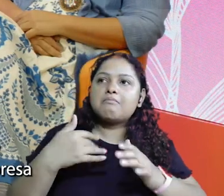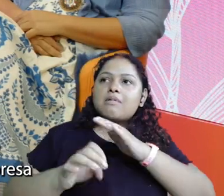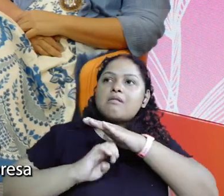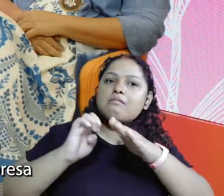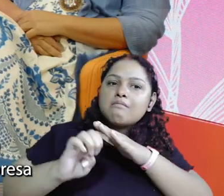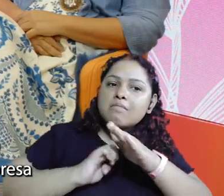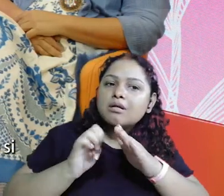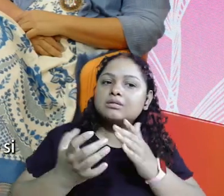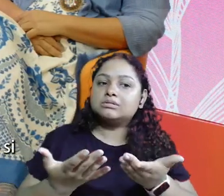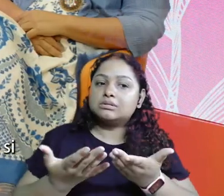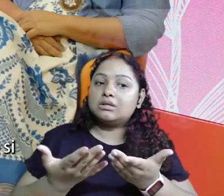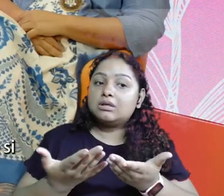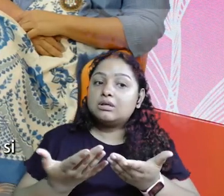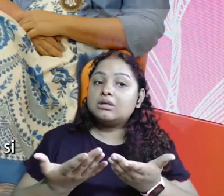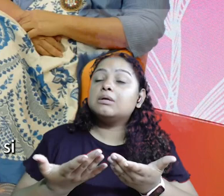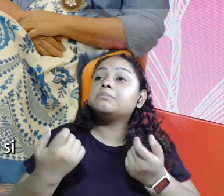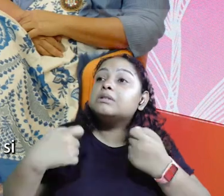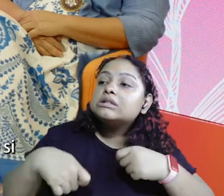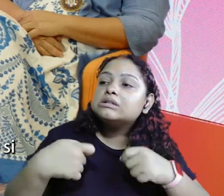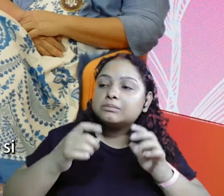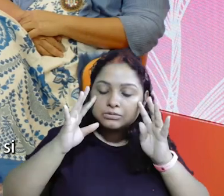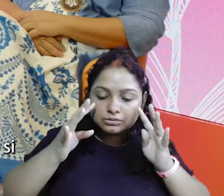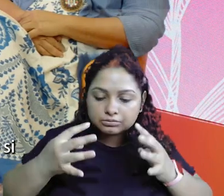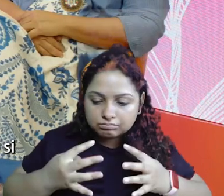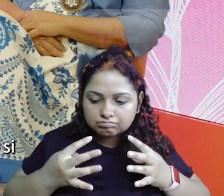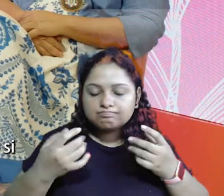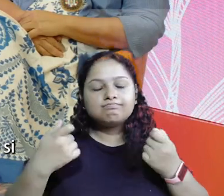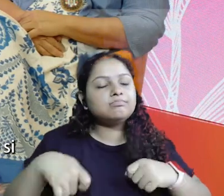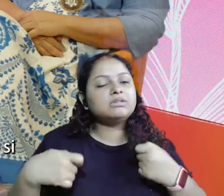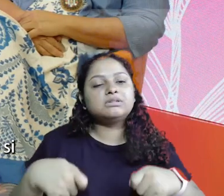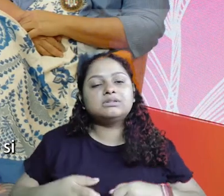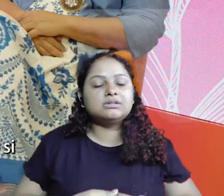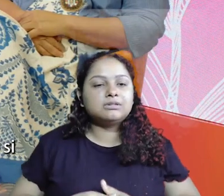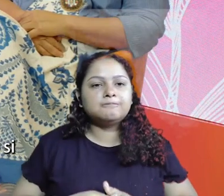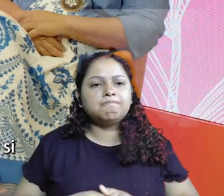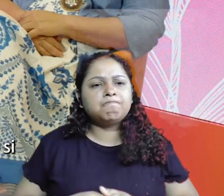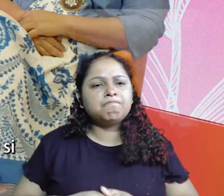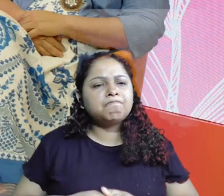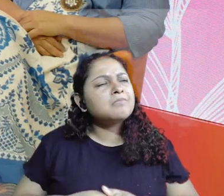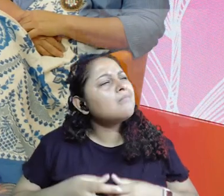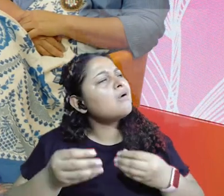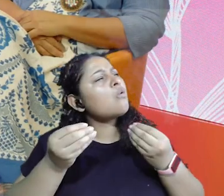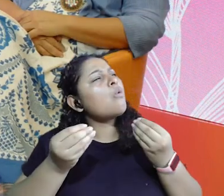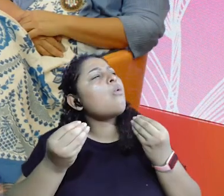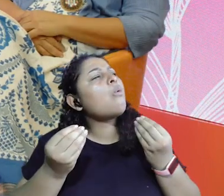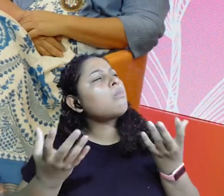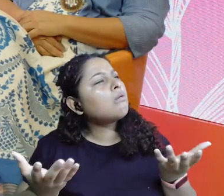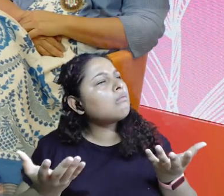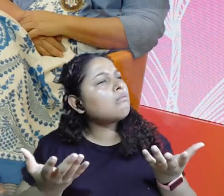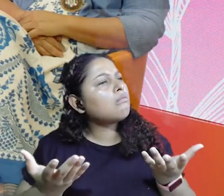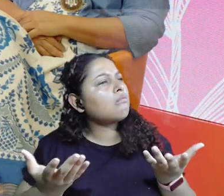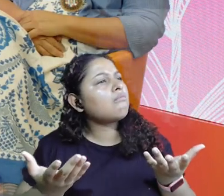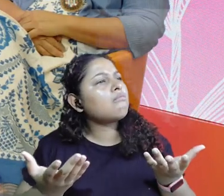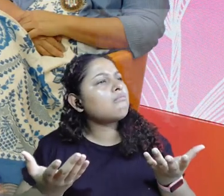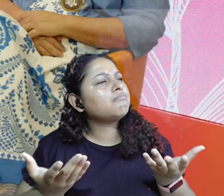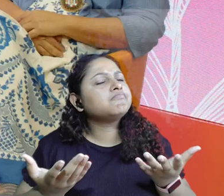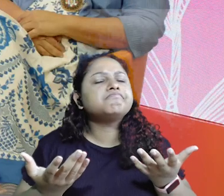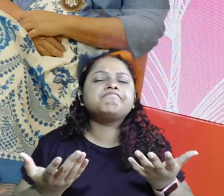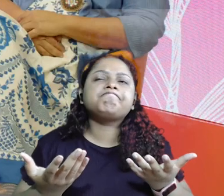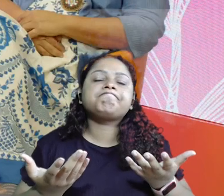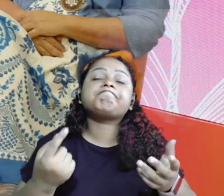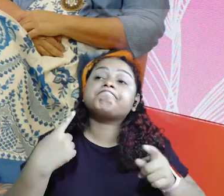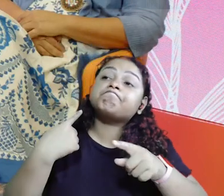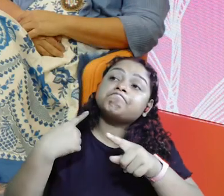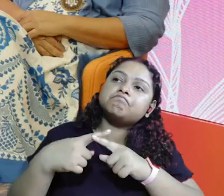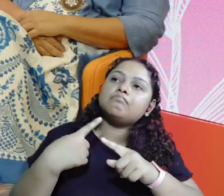gargalo da minha empresa e você tem que fazer esse olhar sobre si que é importante. E eu falei assim, ele falou, como assim você é